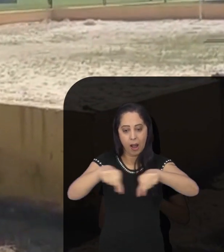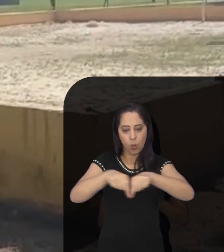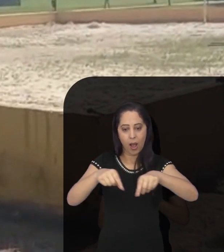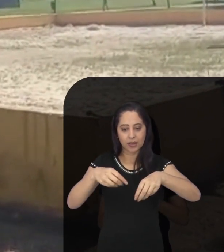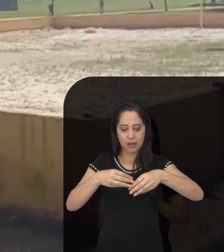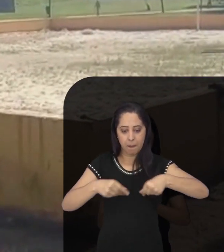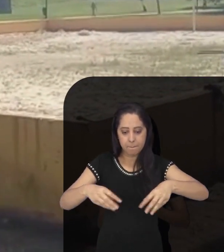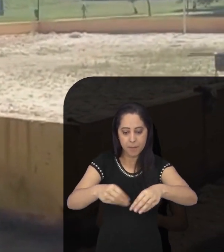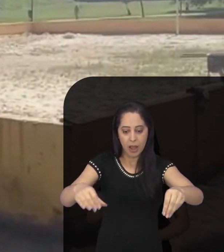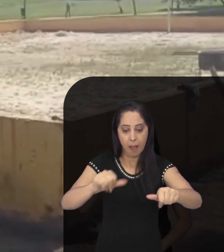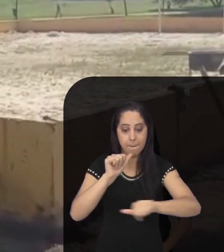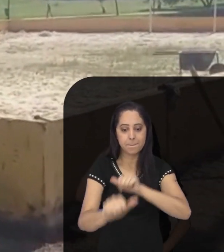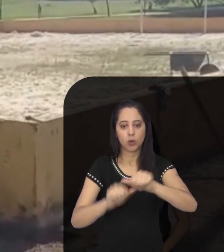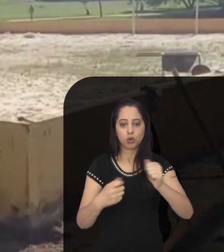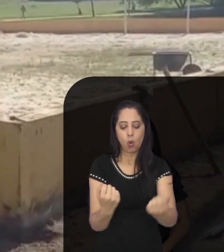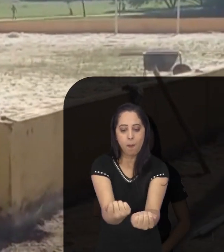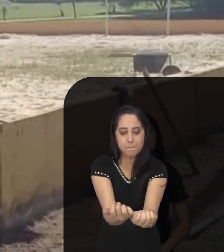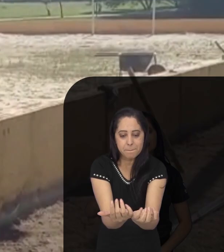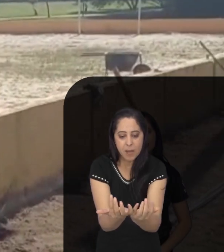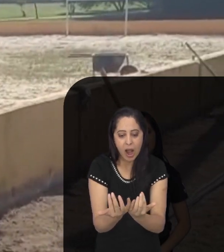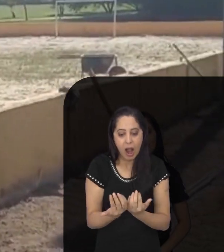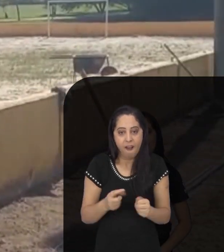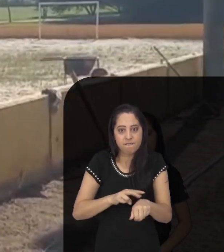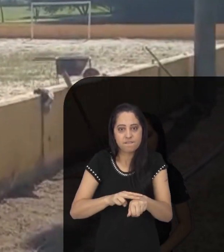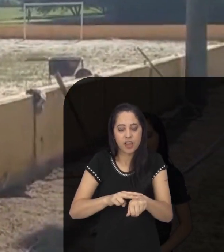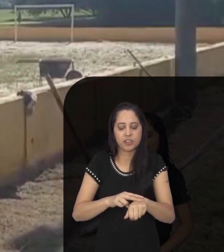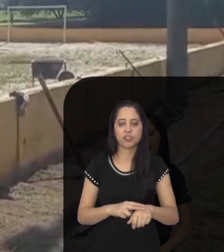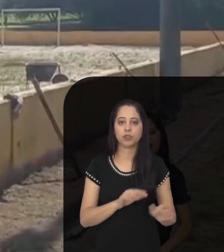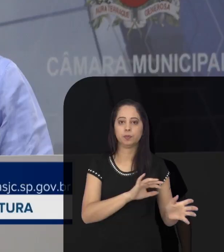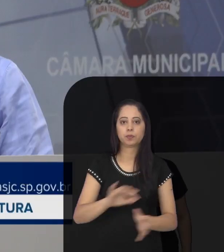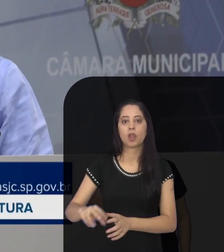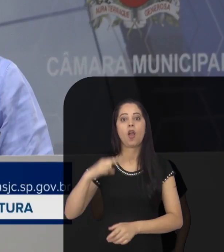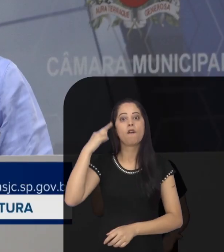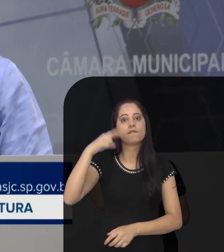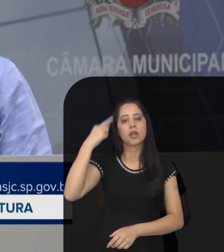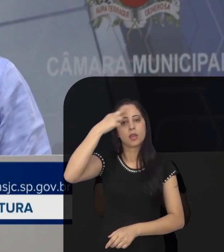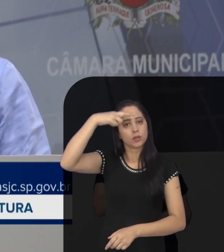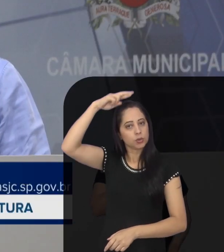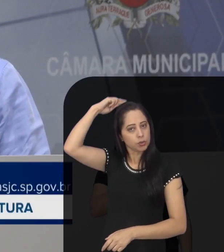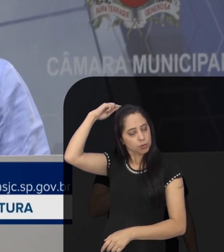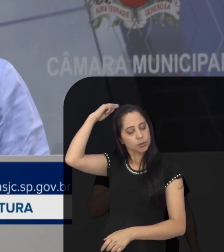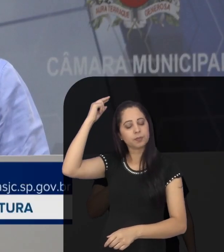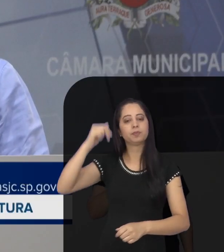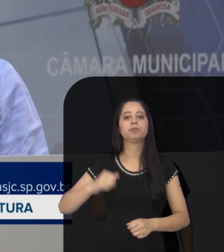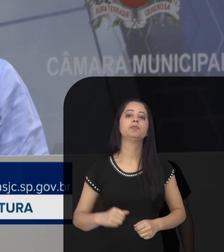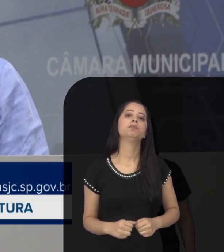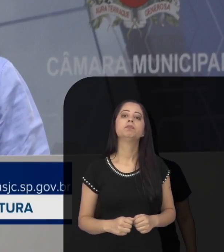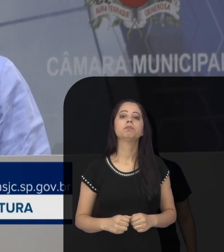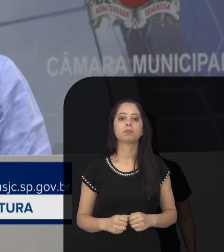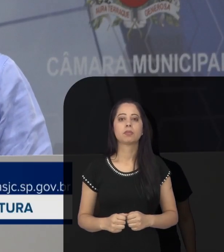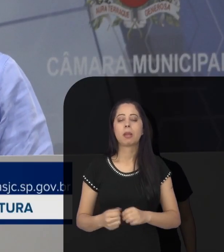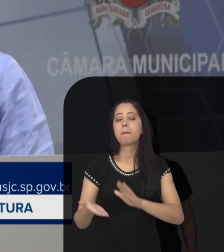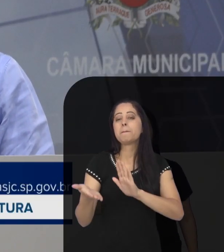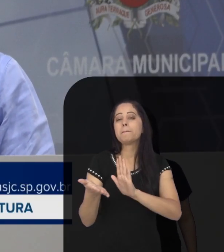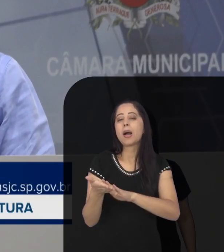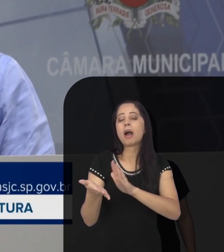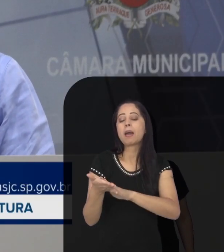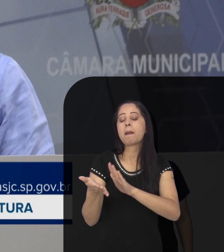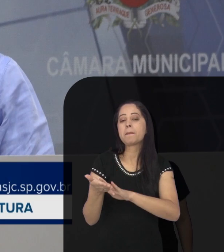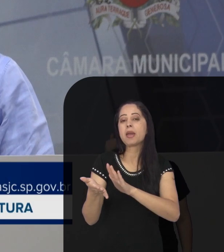areia para grama sintética em uma quadra do bairro Alto de Santana. Outro vereador a usar a tribuna, Robertinho da Padaria,